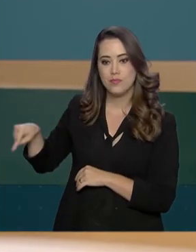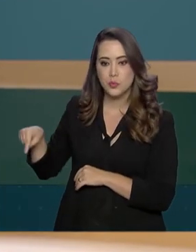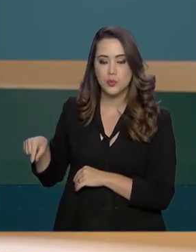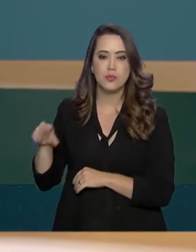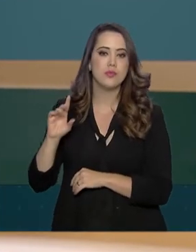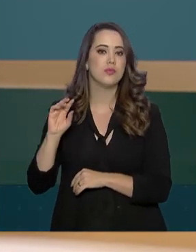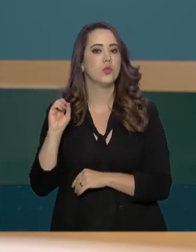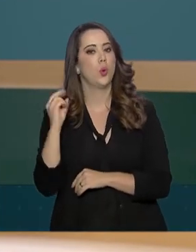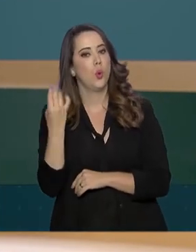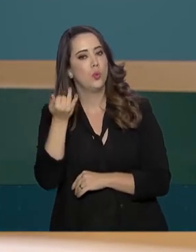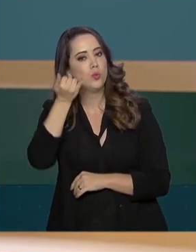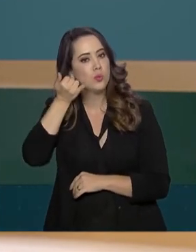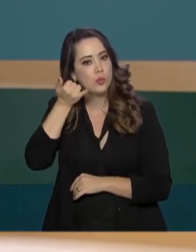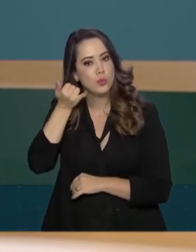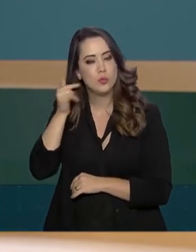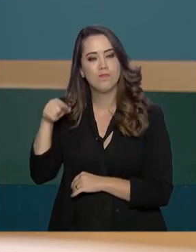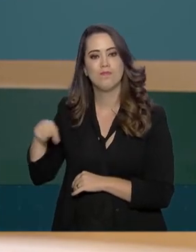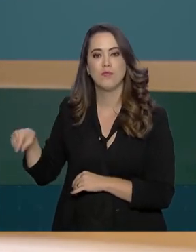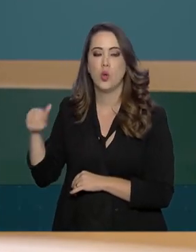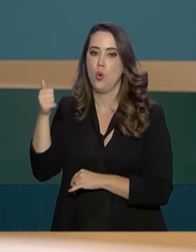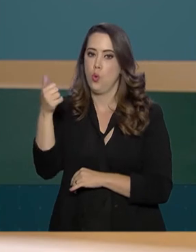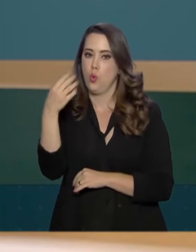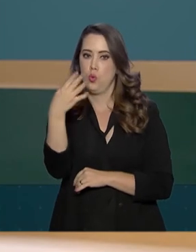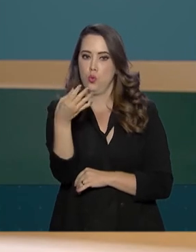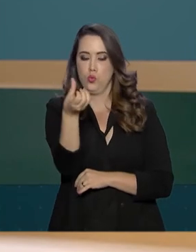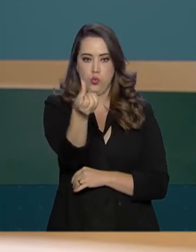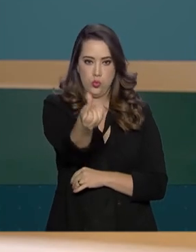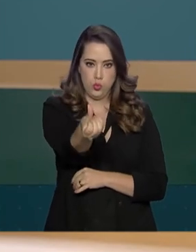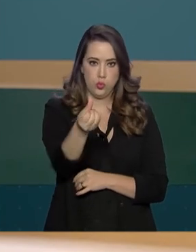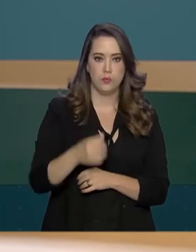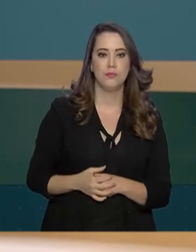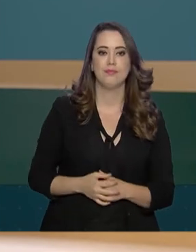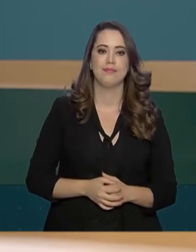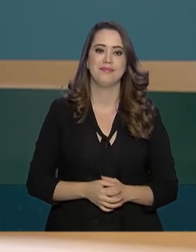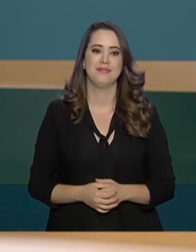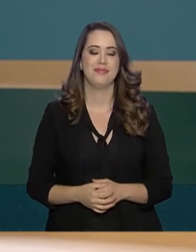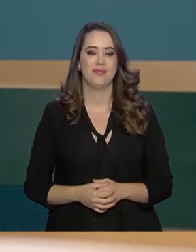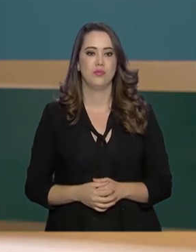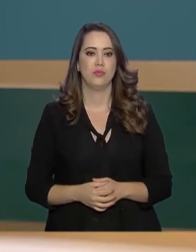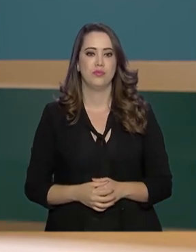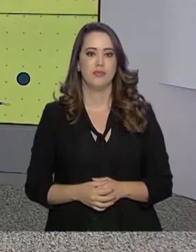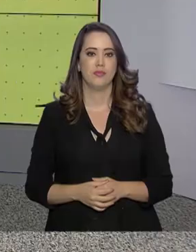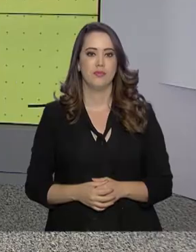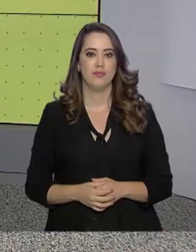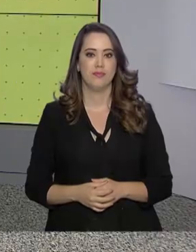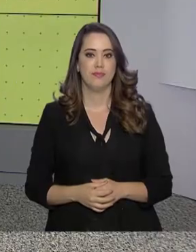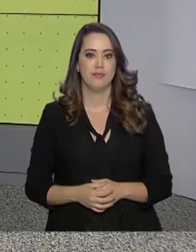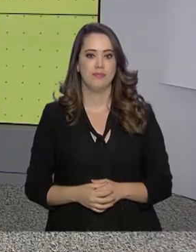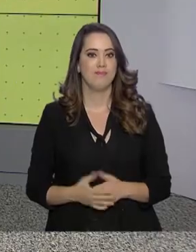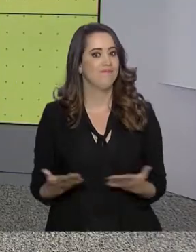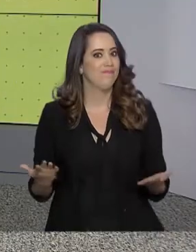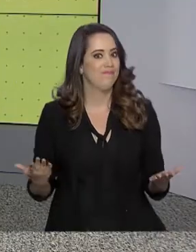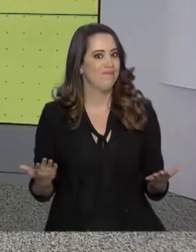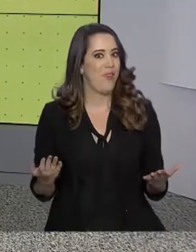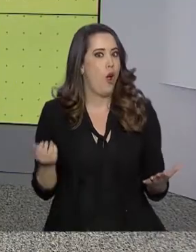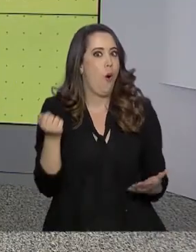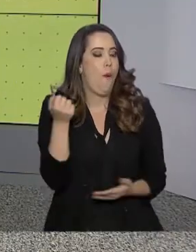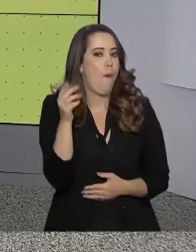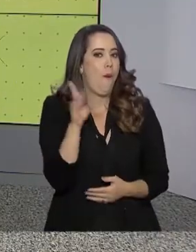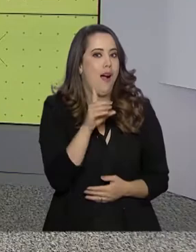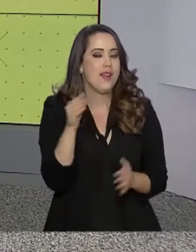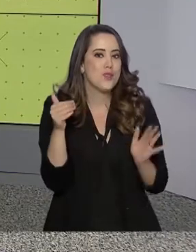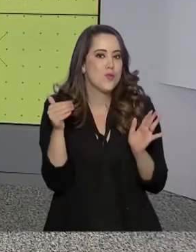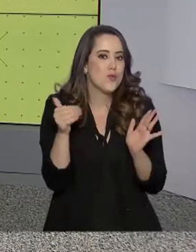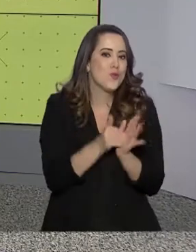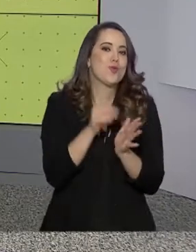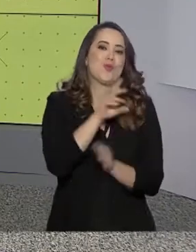Receita na internet ou ligar para o Receitafone nº 146. Reta final para o último